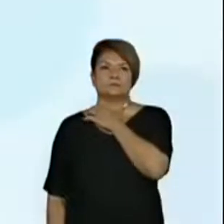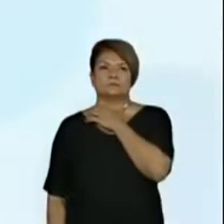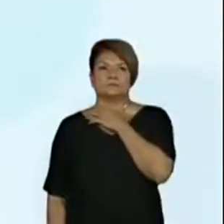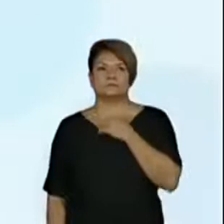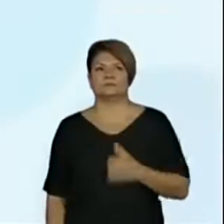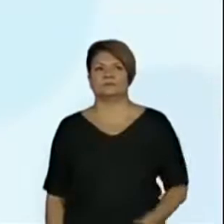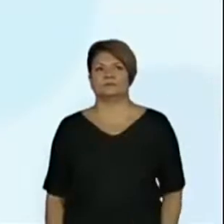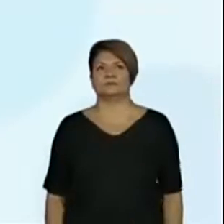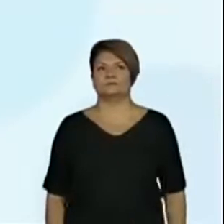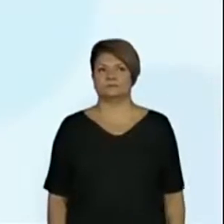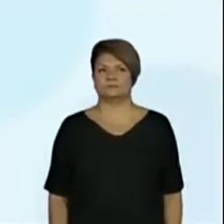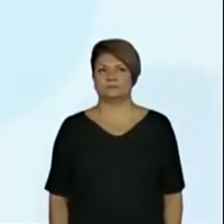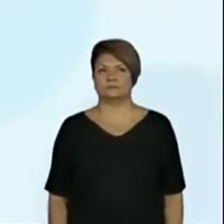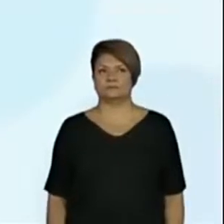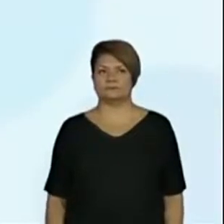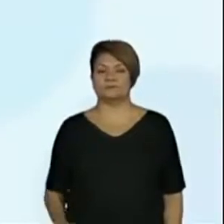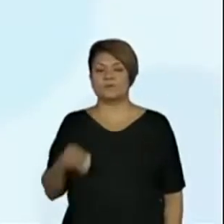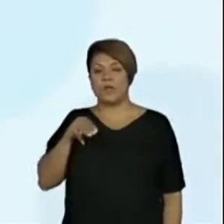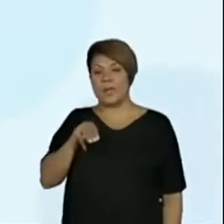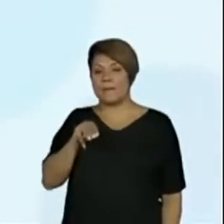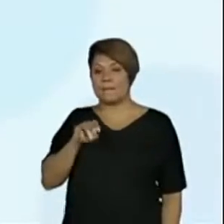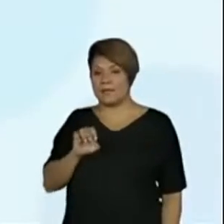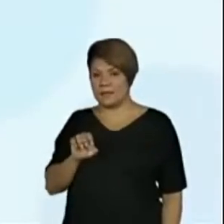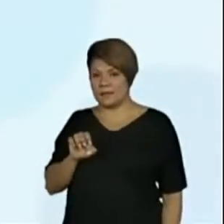Merendeira. Começa com a letra M.